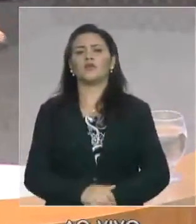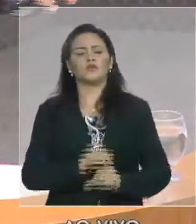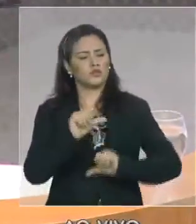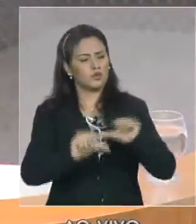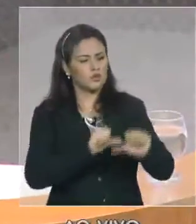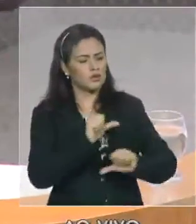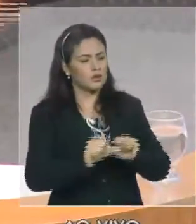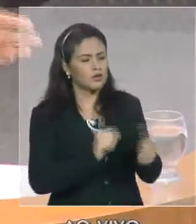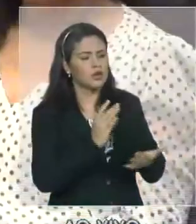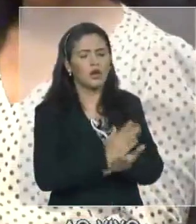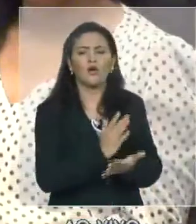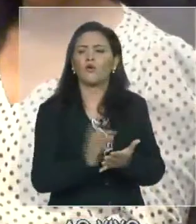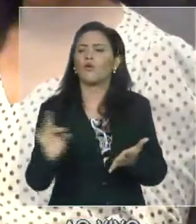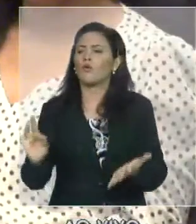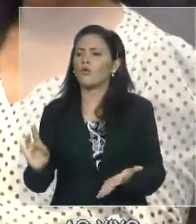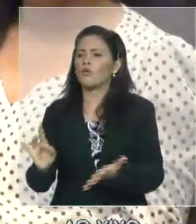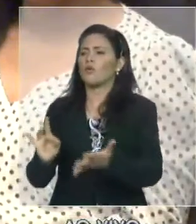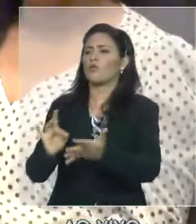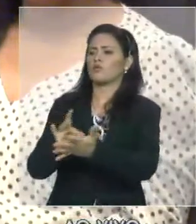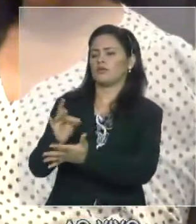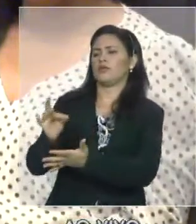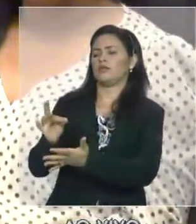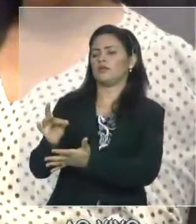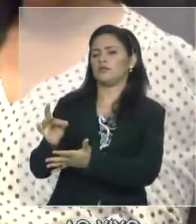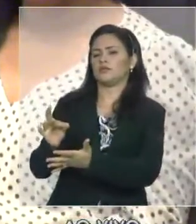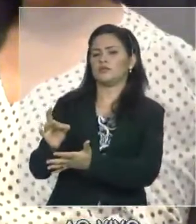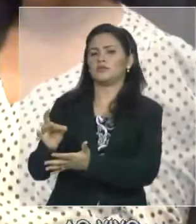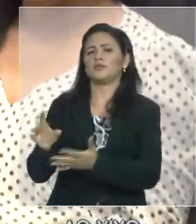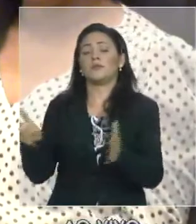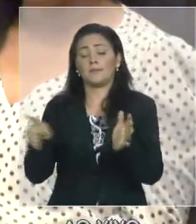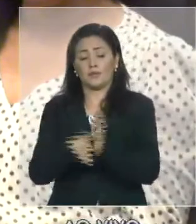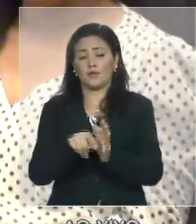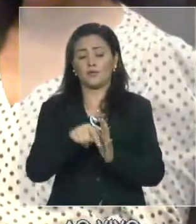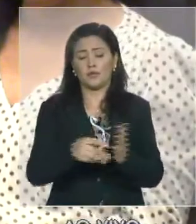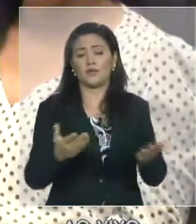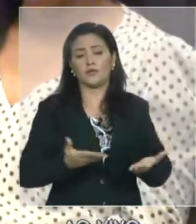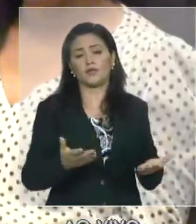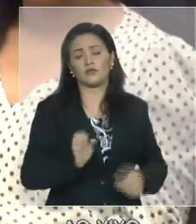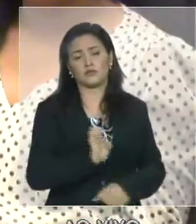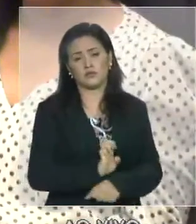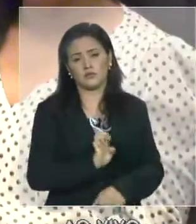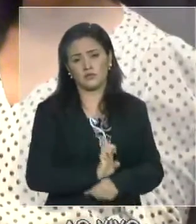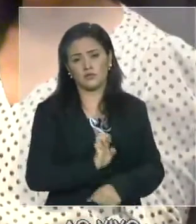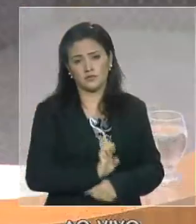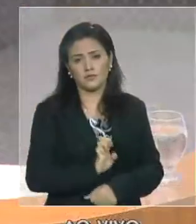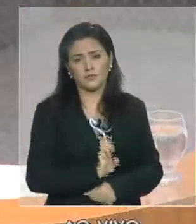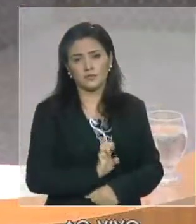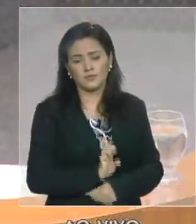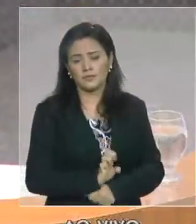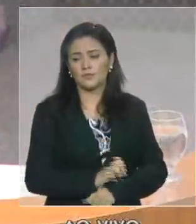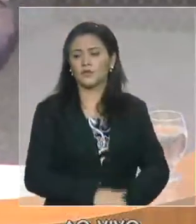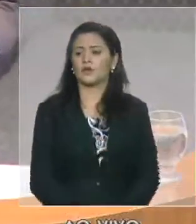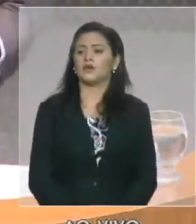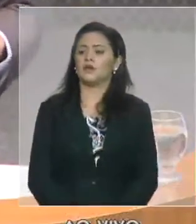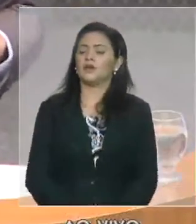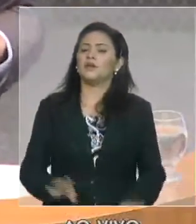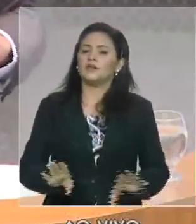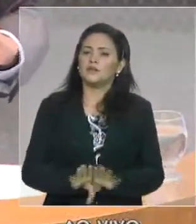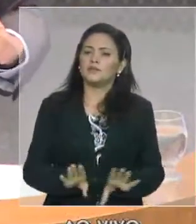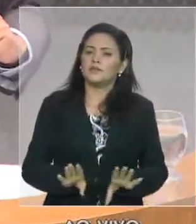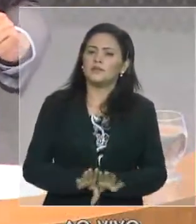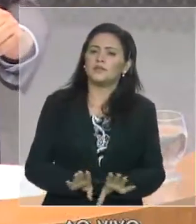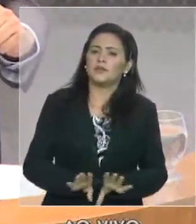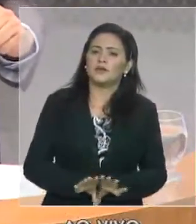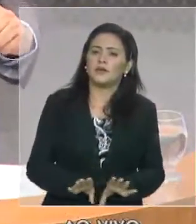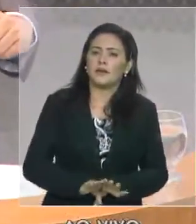terceirizados, aumentamos a remuneração de uma série de categorias, implementamos a última fase do plano de cargos e salários que